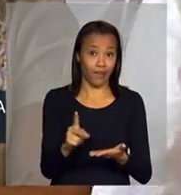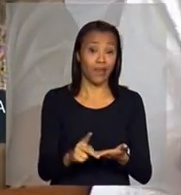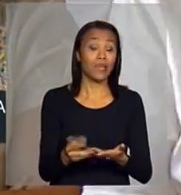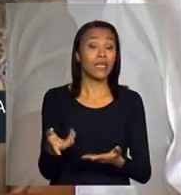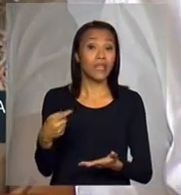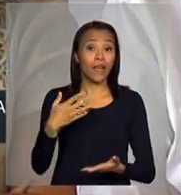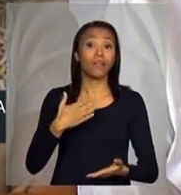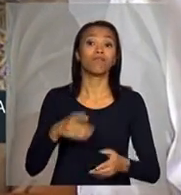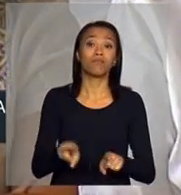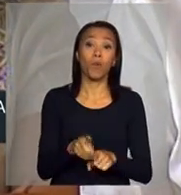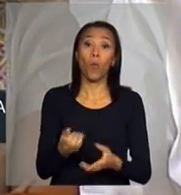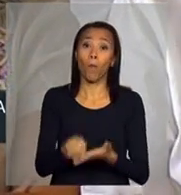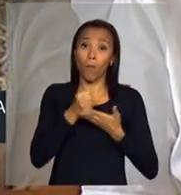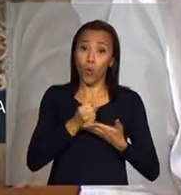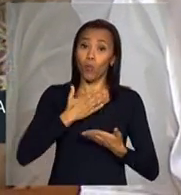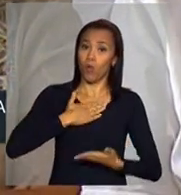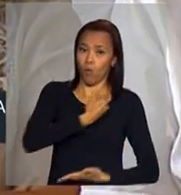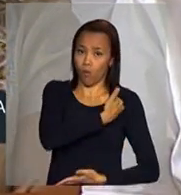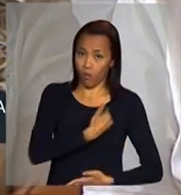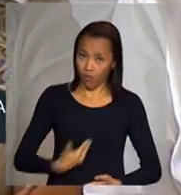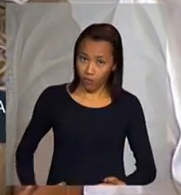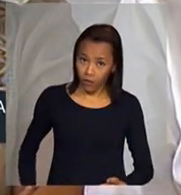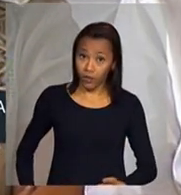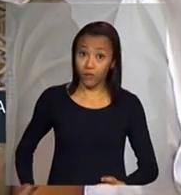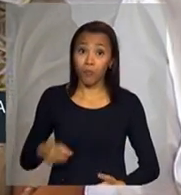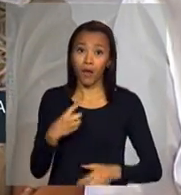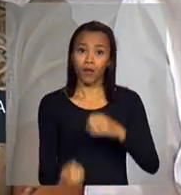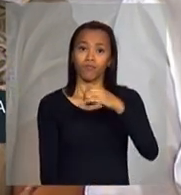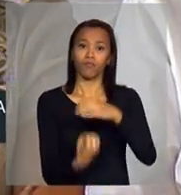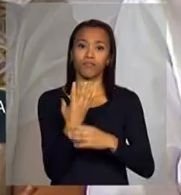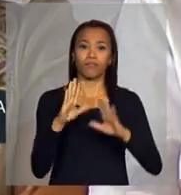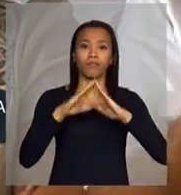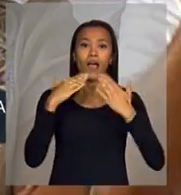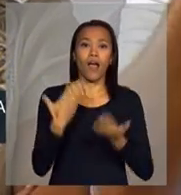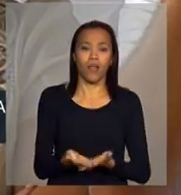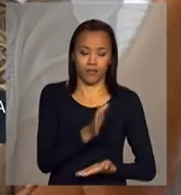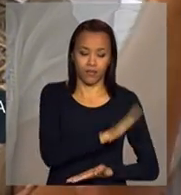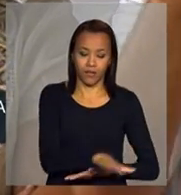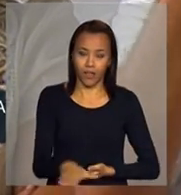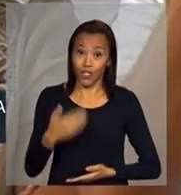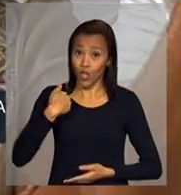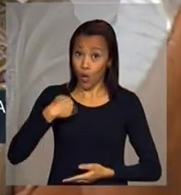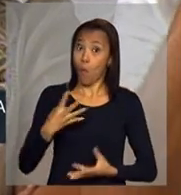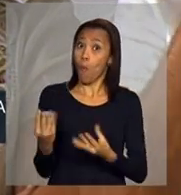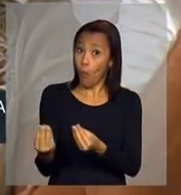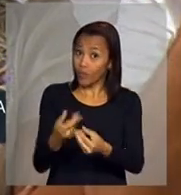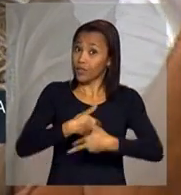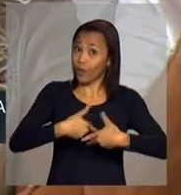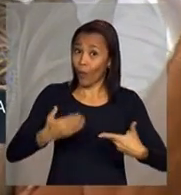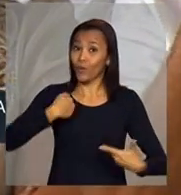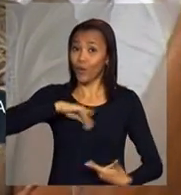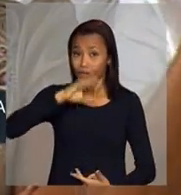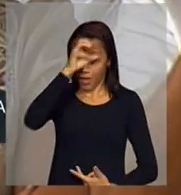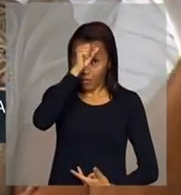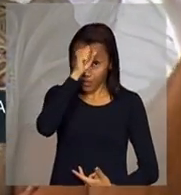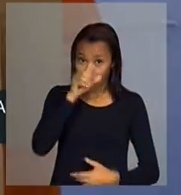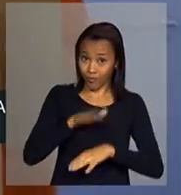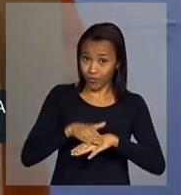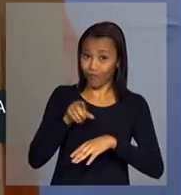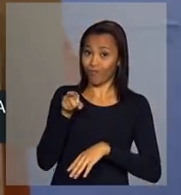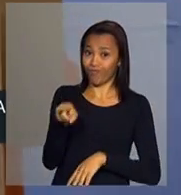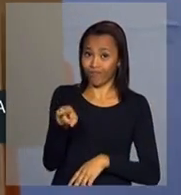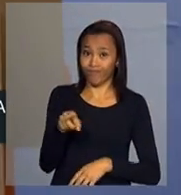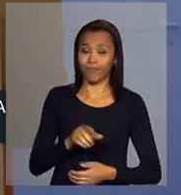no meu governo para a questão das creches. Muita coisa aprendemos com a Renata. Queria